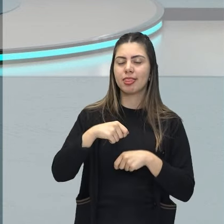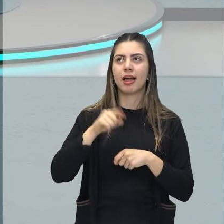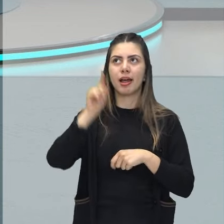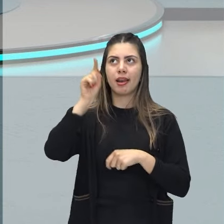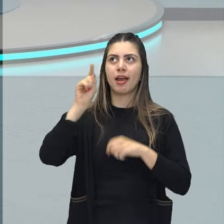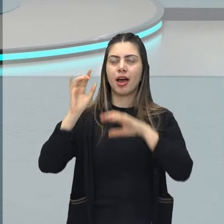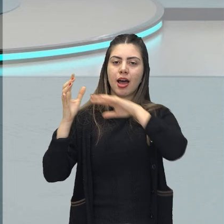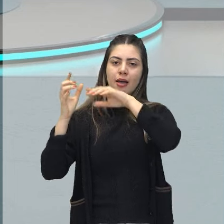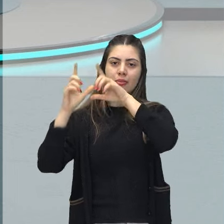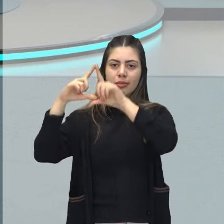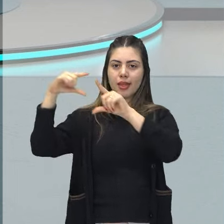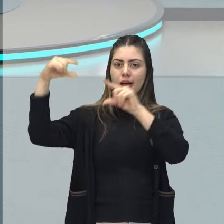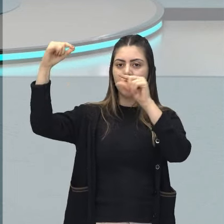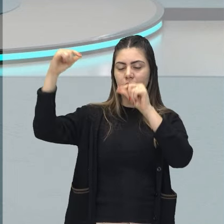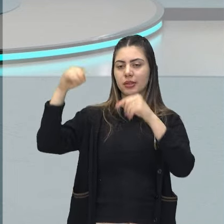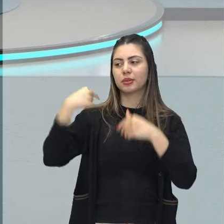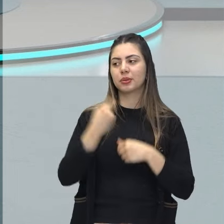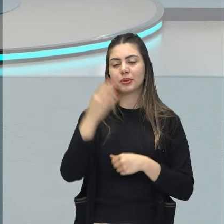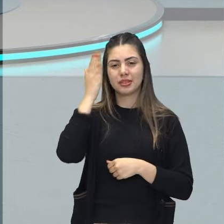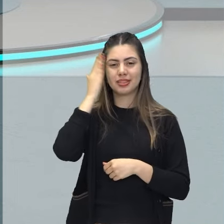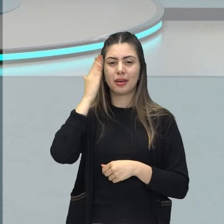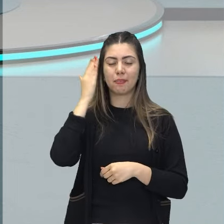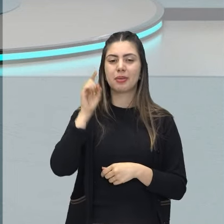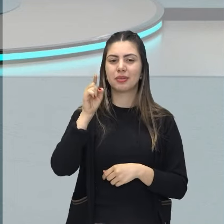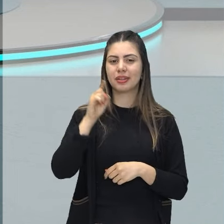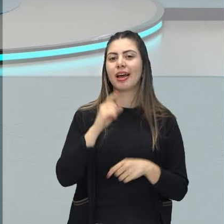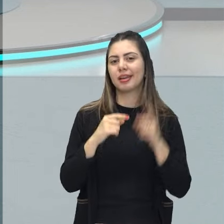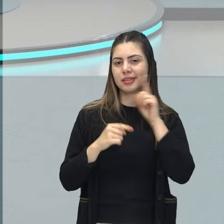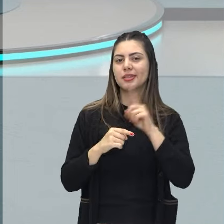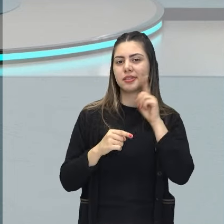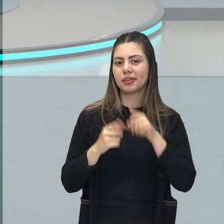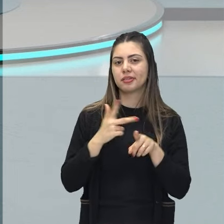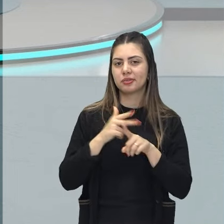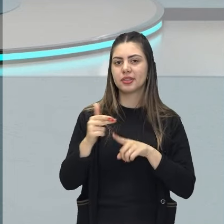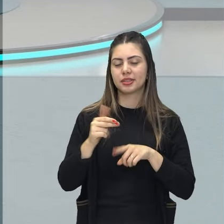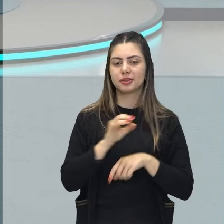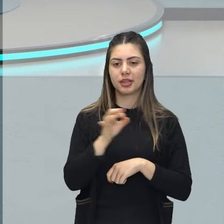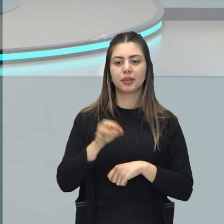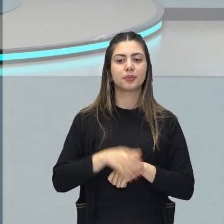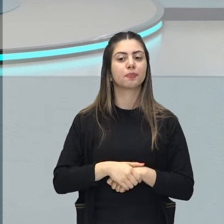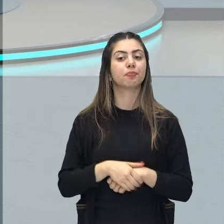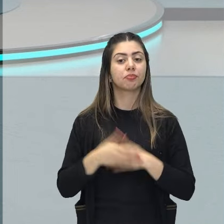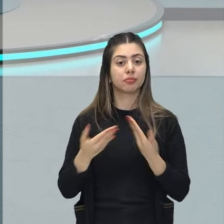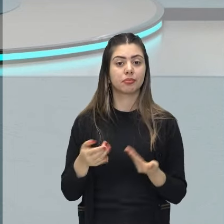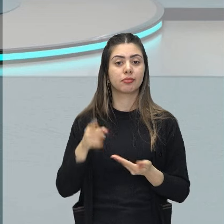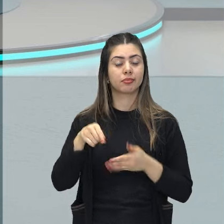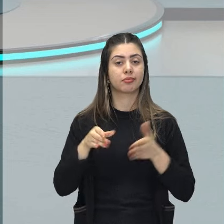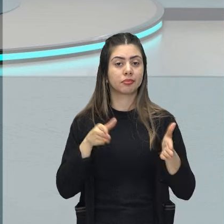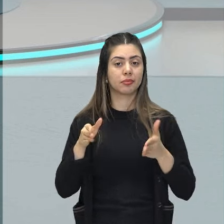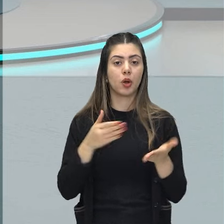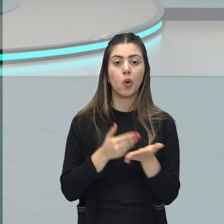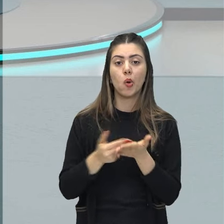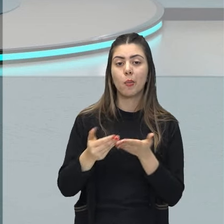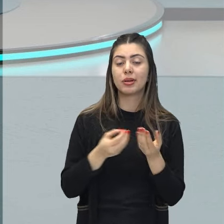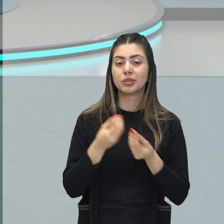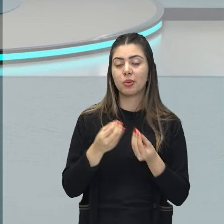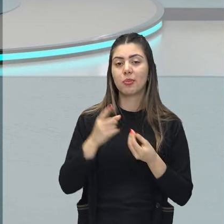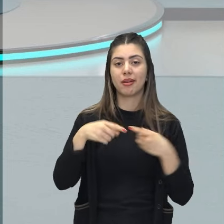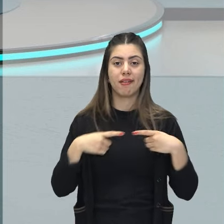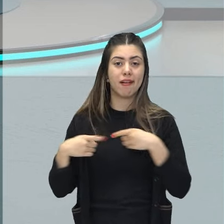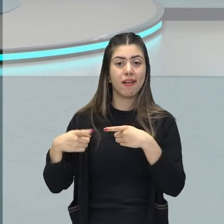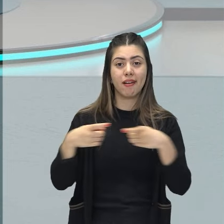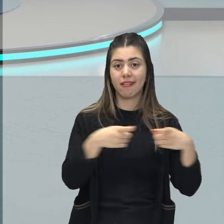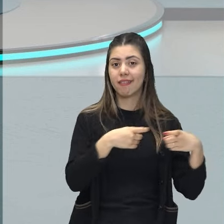Lua. E sabemos pela história que os Estados Unidos foi quem venceu essa guerra, certo? Então nesse período começa a Guerra Fria.